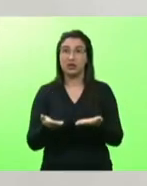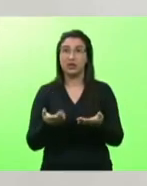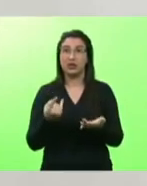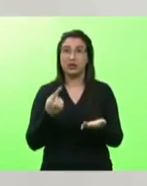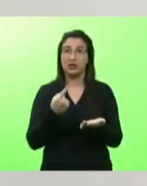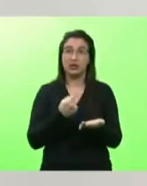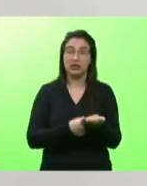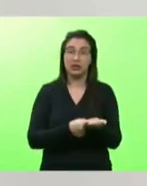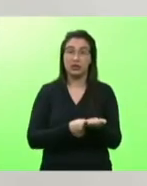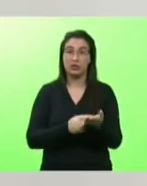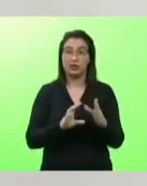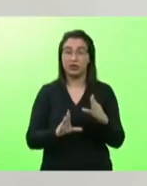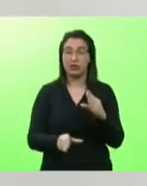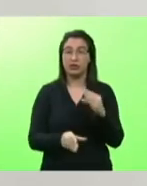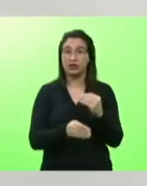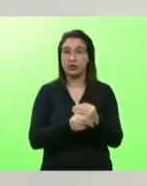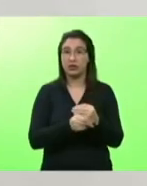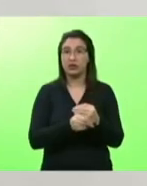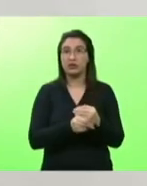emenda